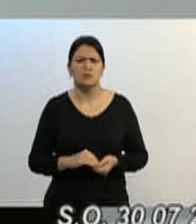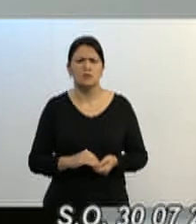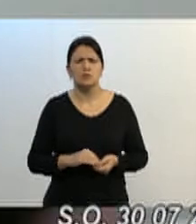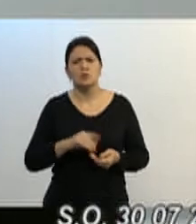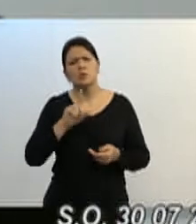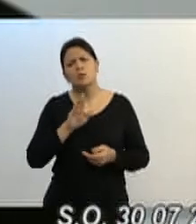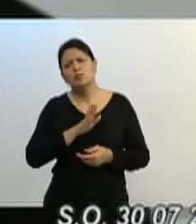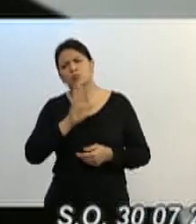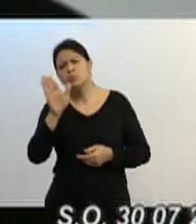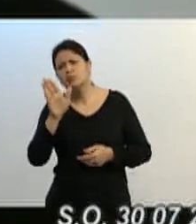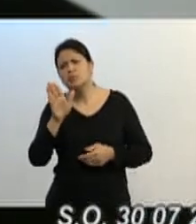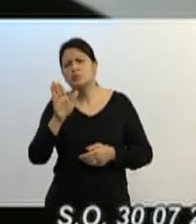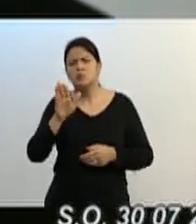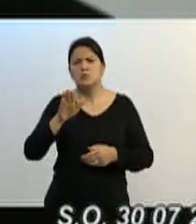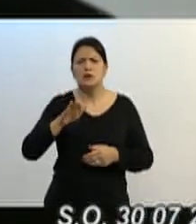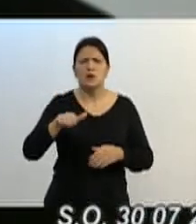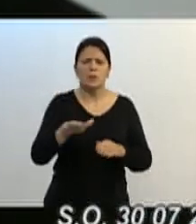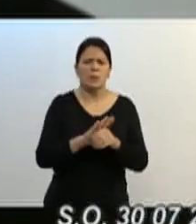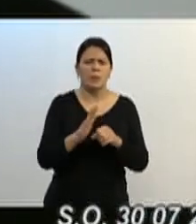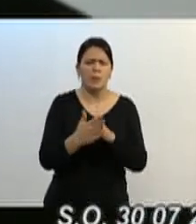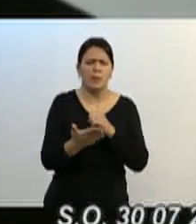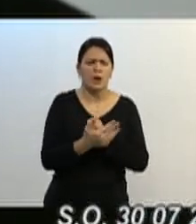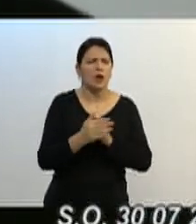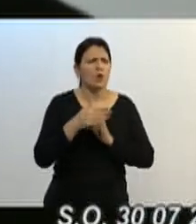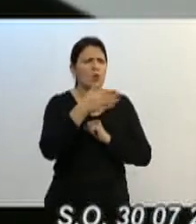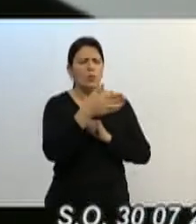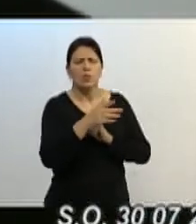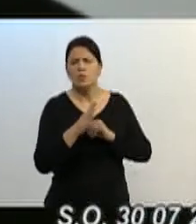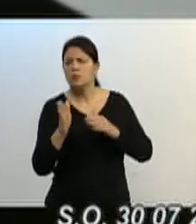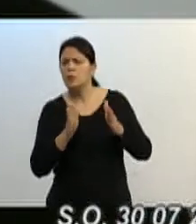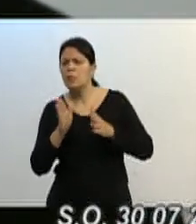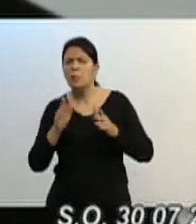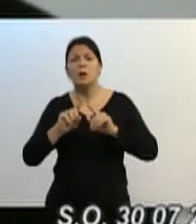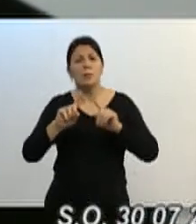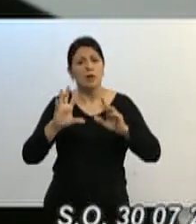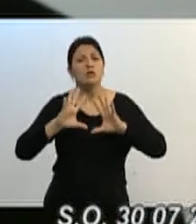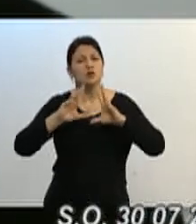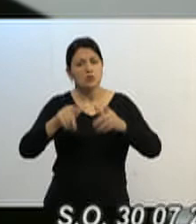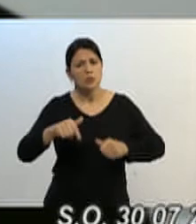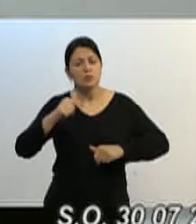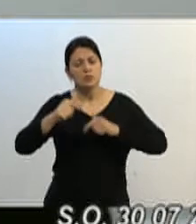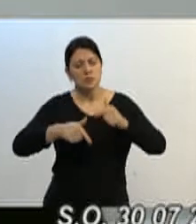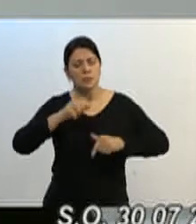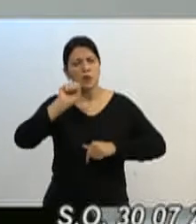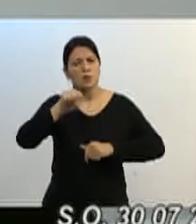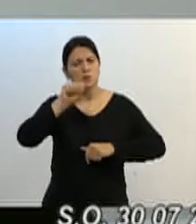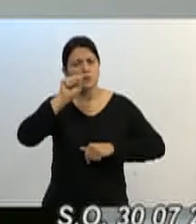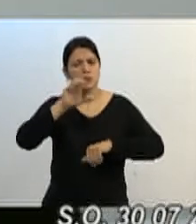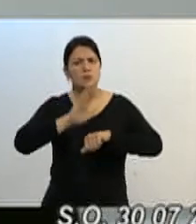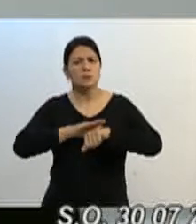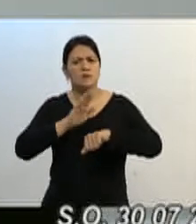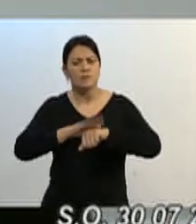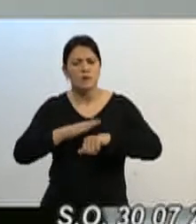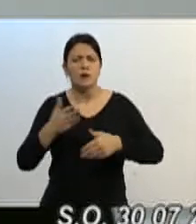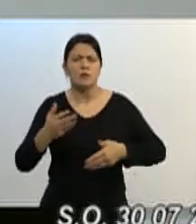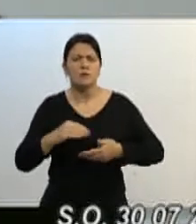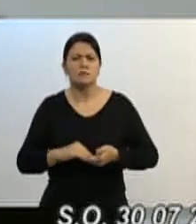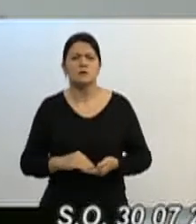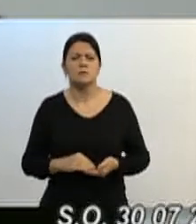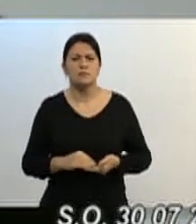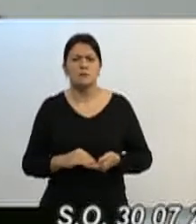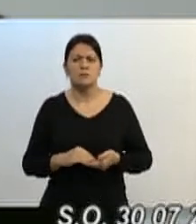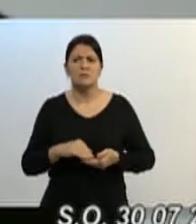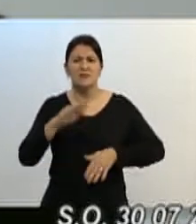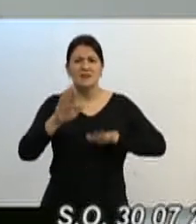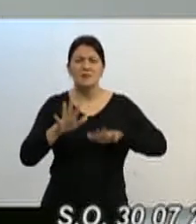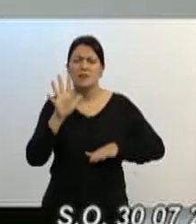o sapato de barro, o outro não, mas todos trabalham, todos fazem os encaminhamentos, muitas vezes se demora